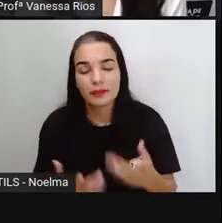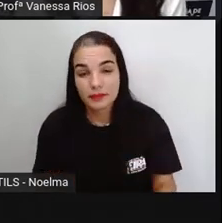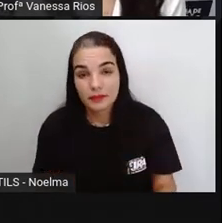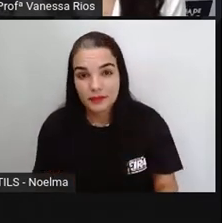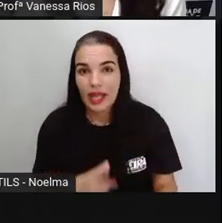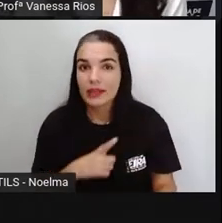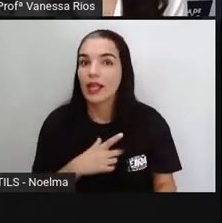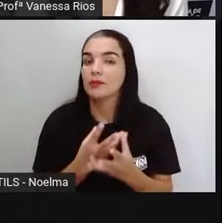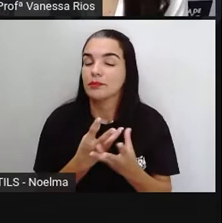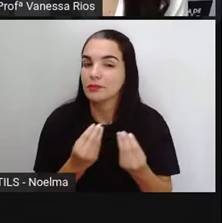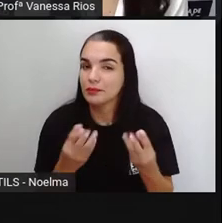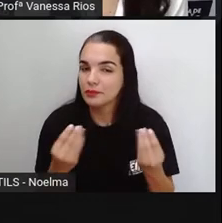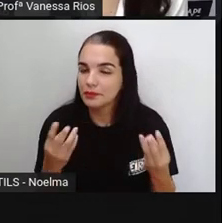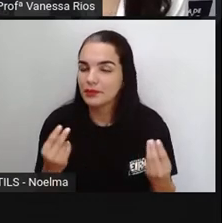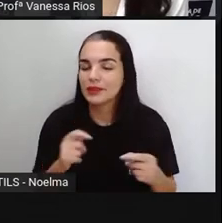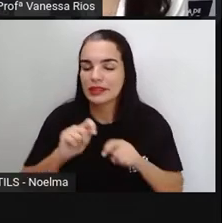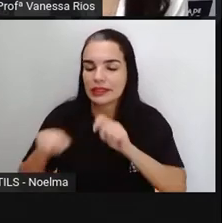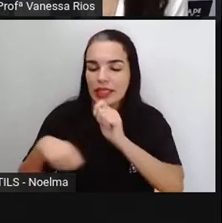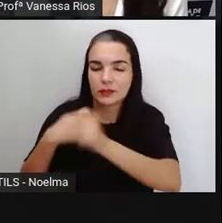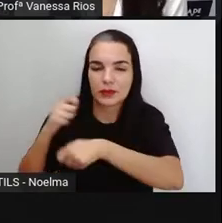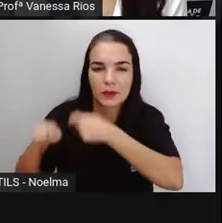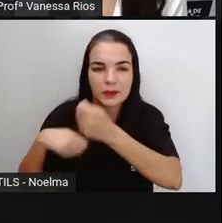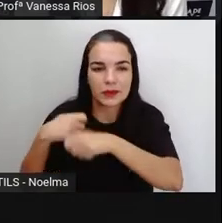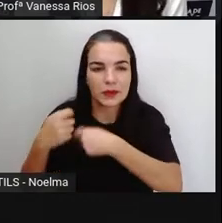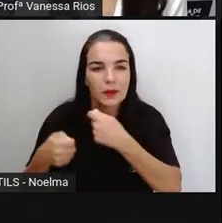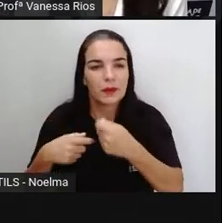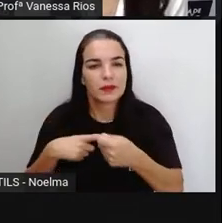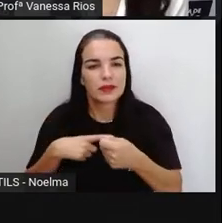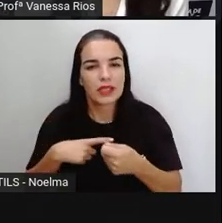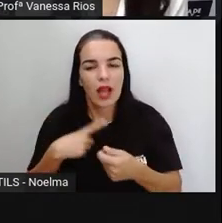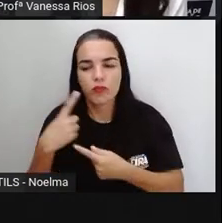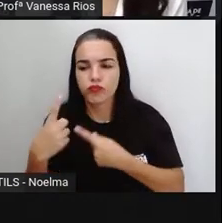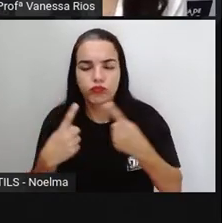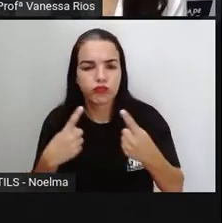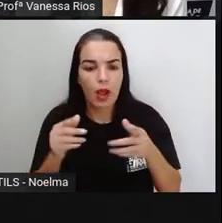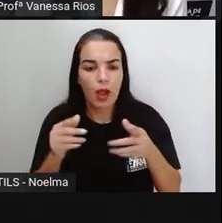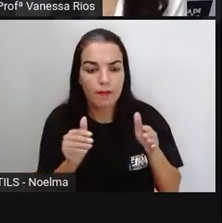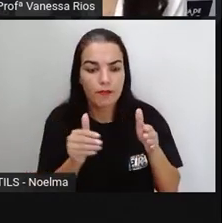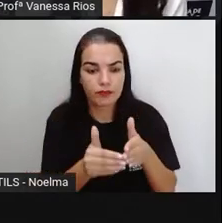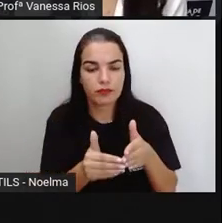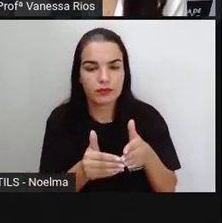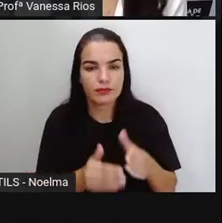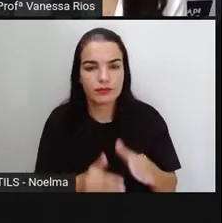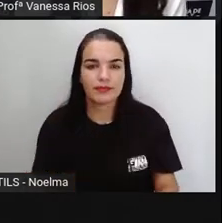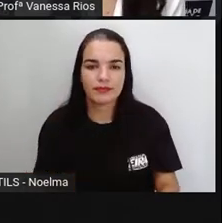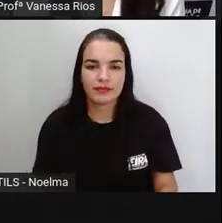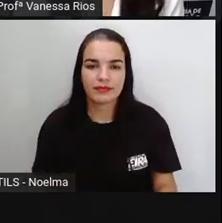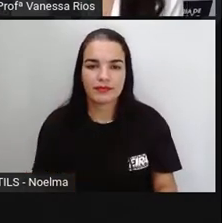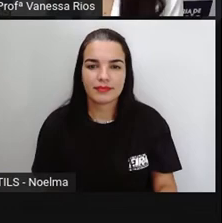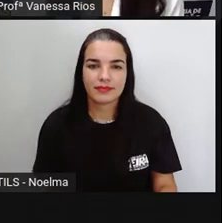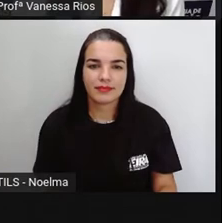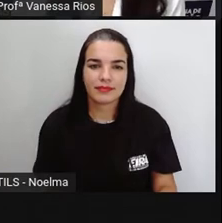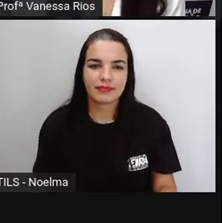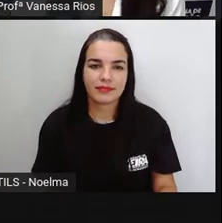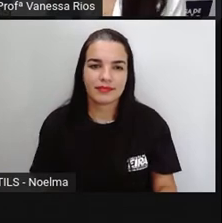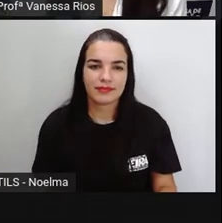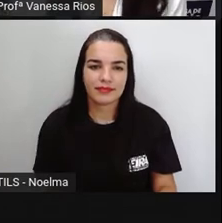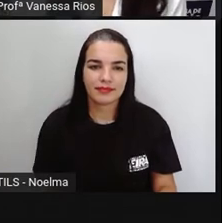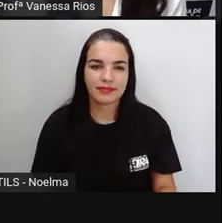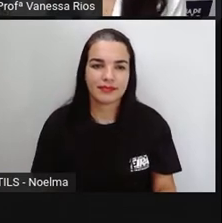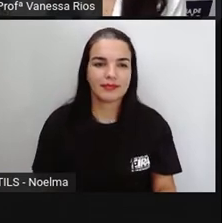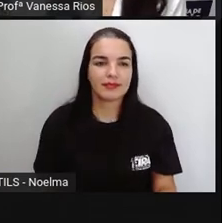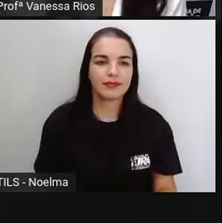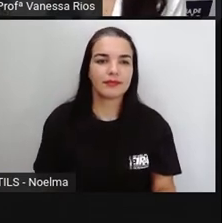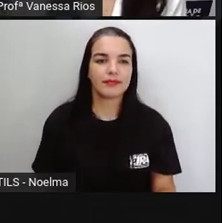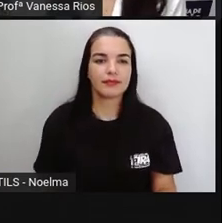de pontuação e cada sinal é utilizado com uma função específica. Cada um tem a sua utilidade.